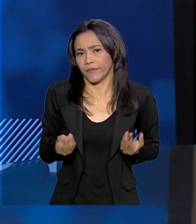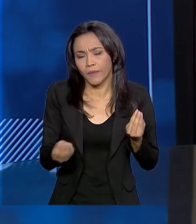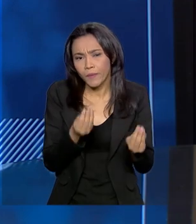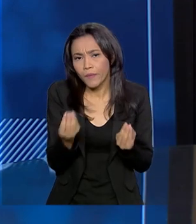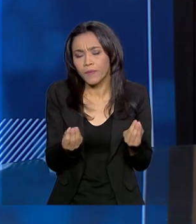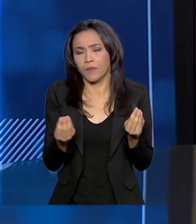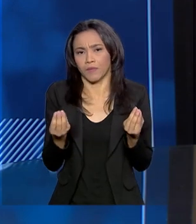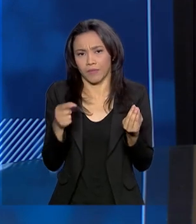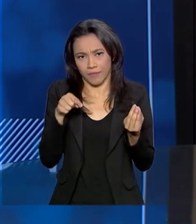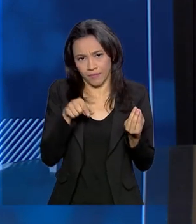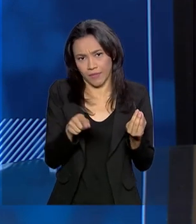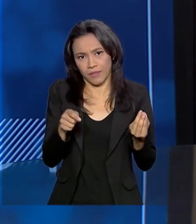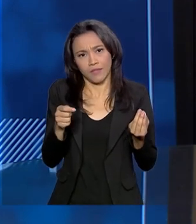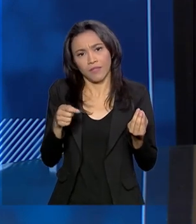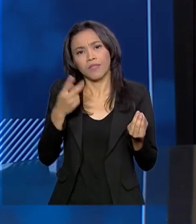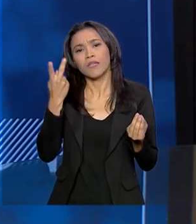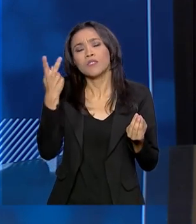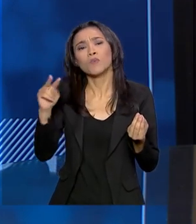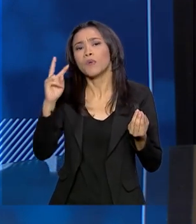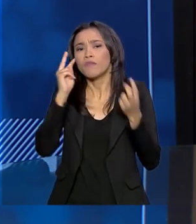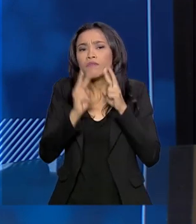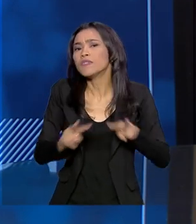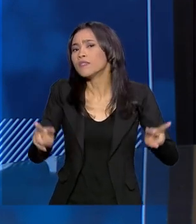também nesse circuito na visão do senhor?